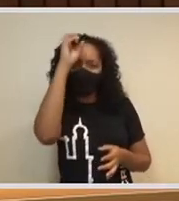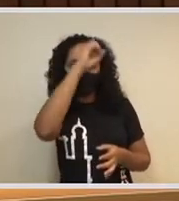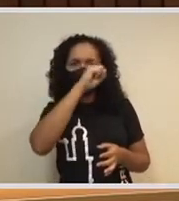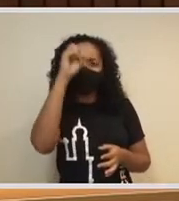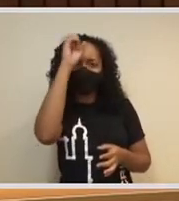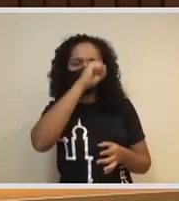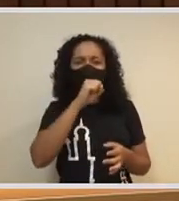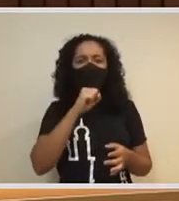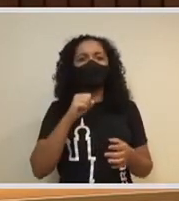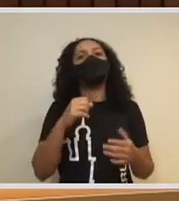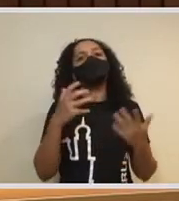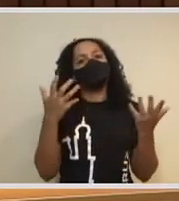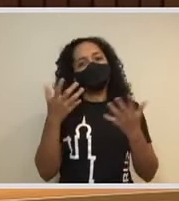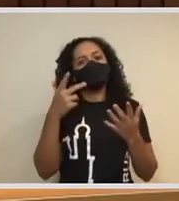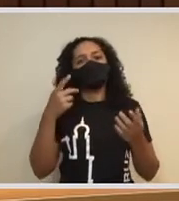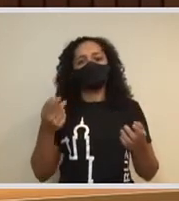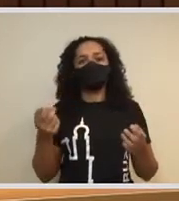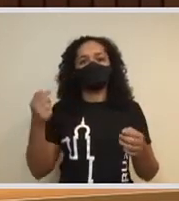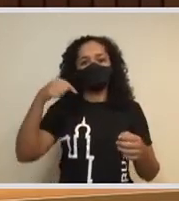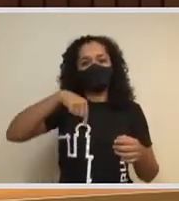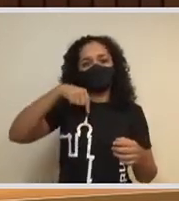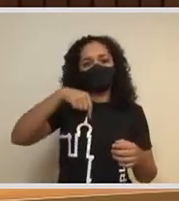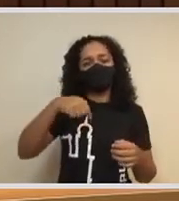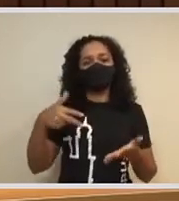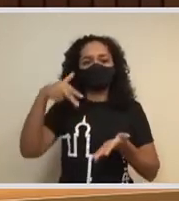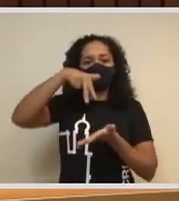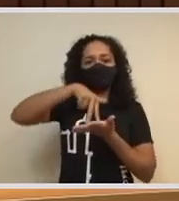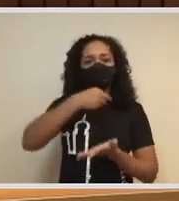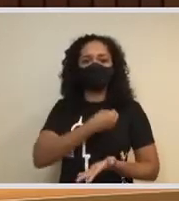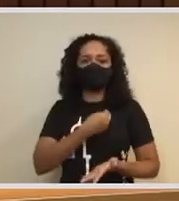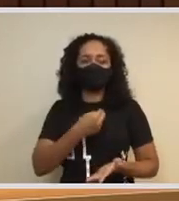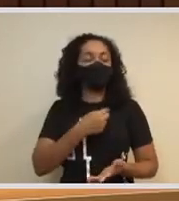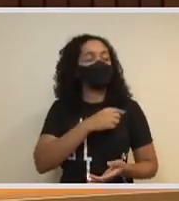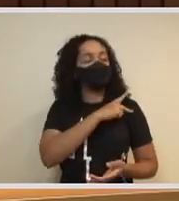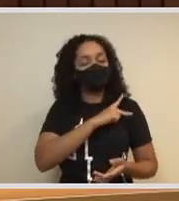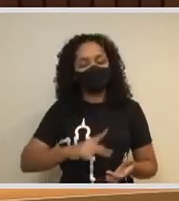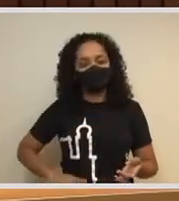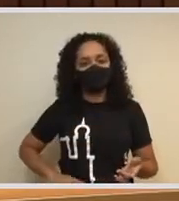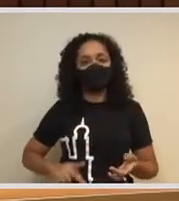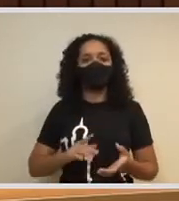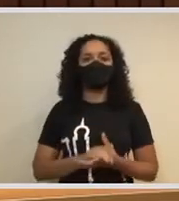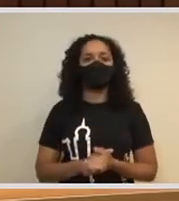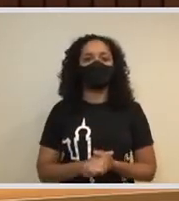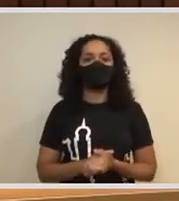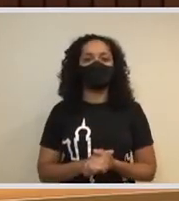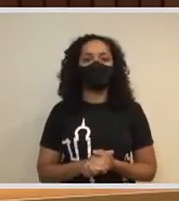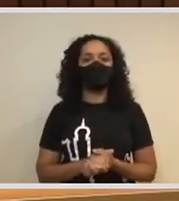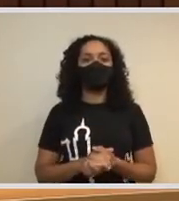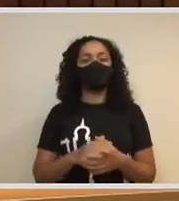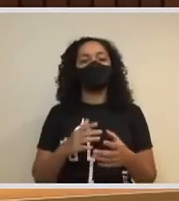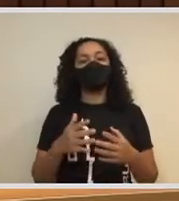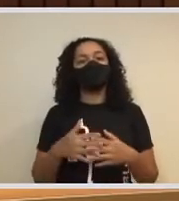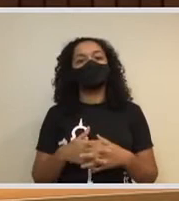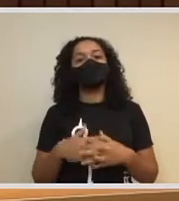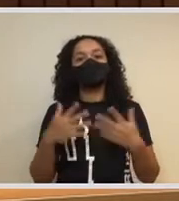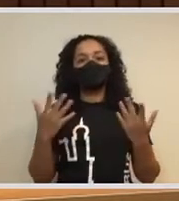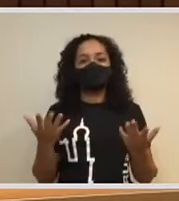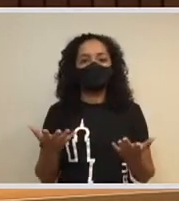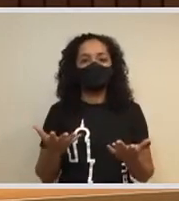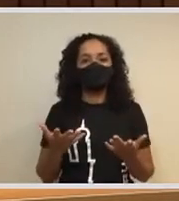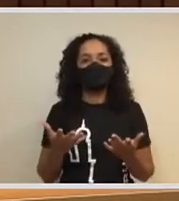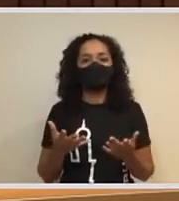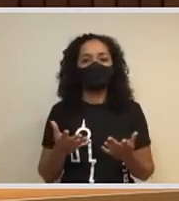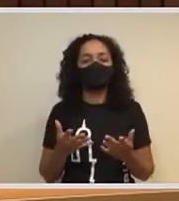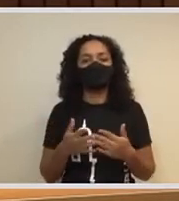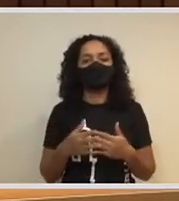presidência. Atos administrativos são atos políticos. Exatamente. E, além disso, eu